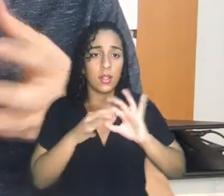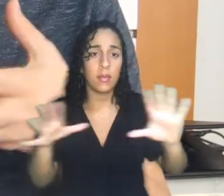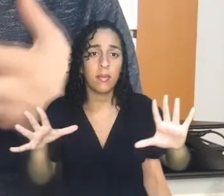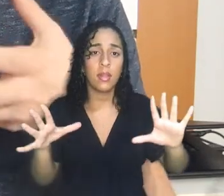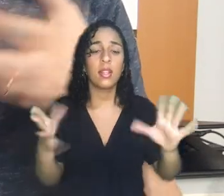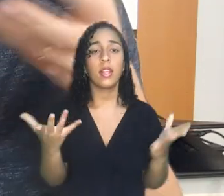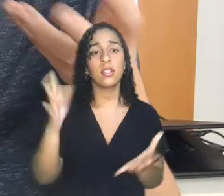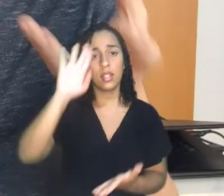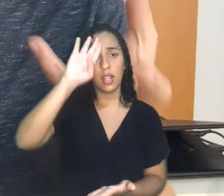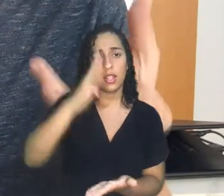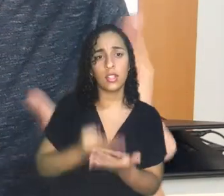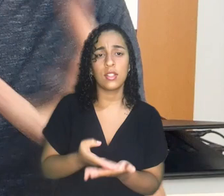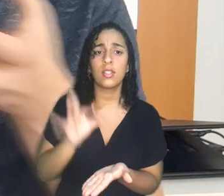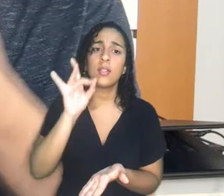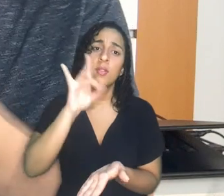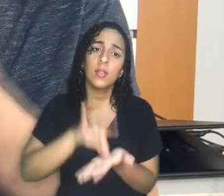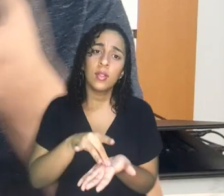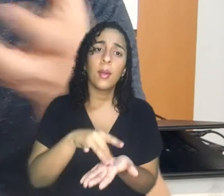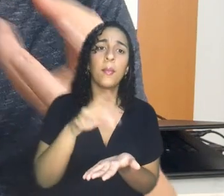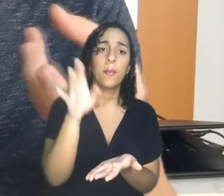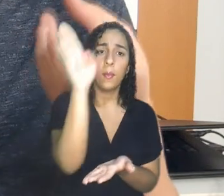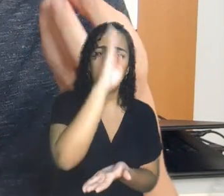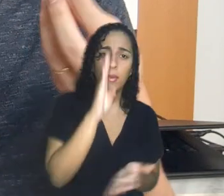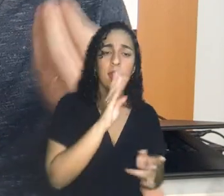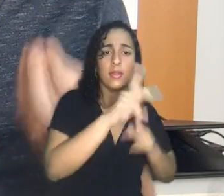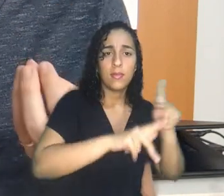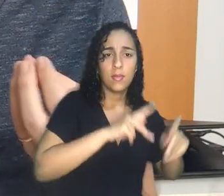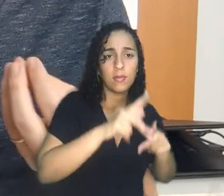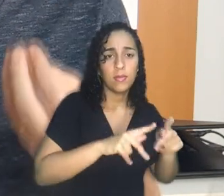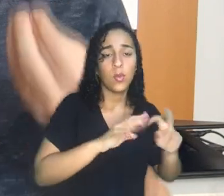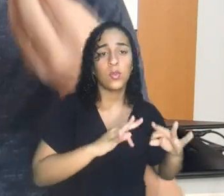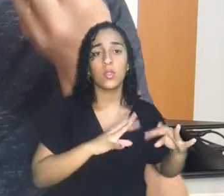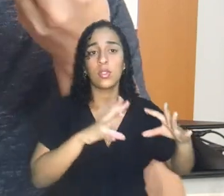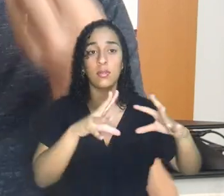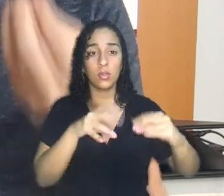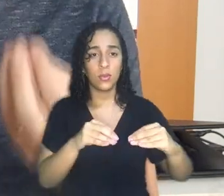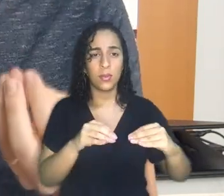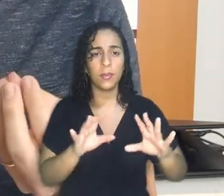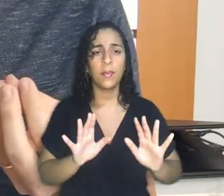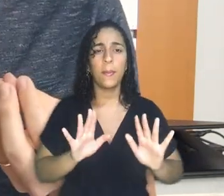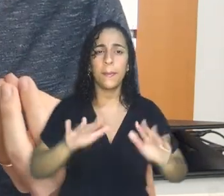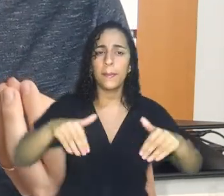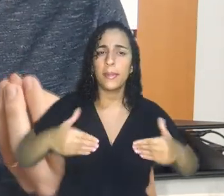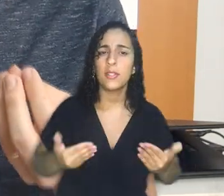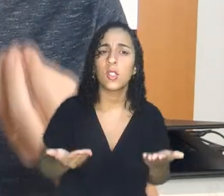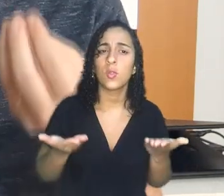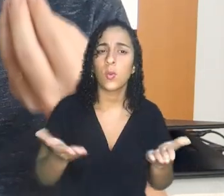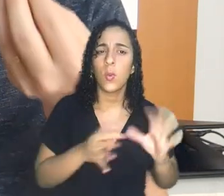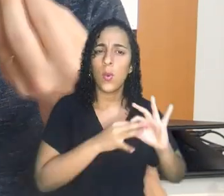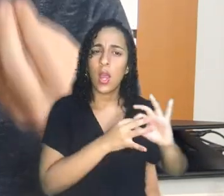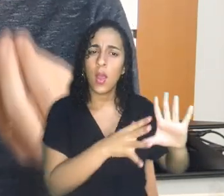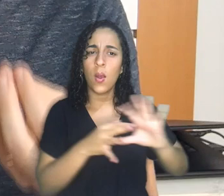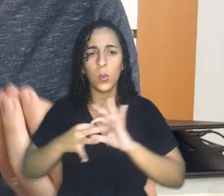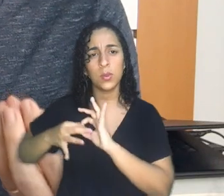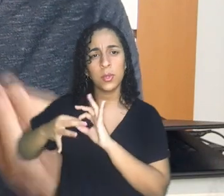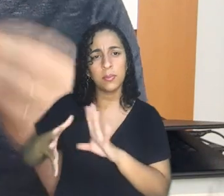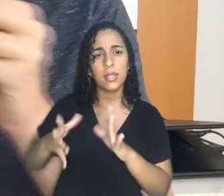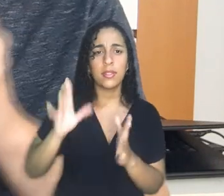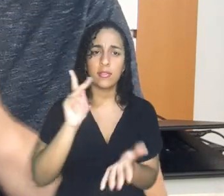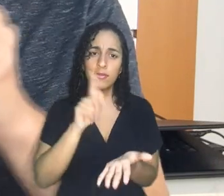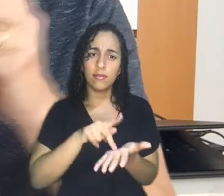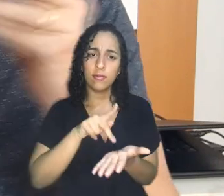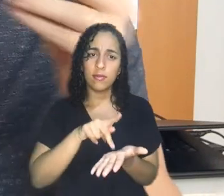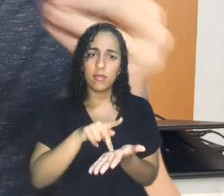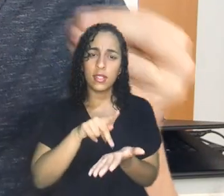liberdade que a gente acredita que seja legítima para o país, para o povo e tudo mais. Qual dessas liberdades irá prevalecer